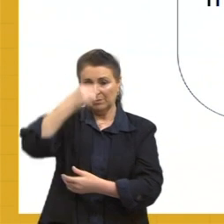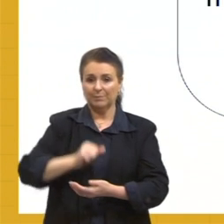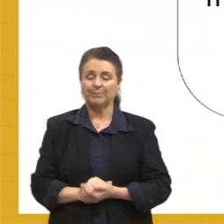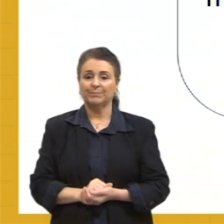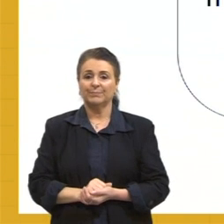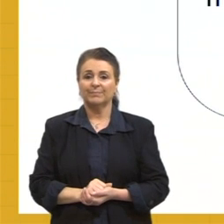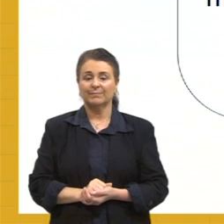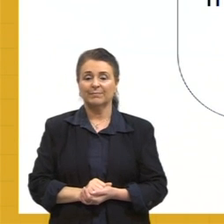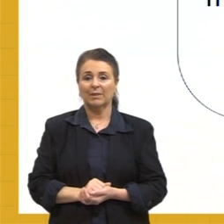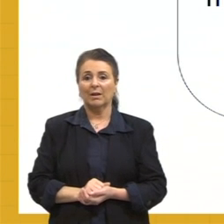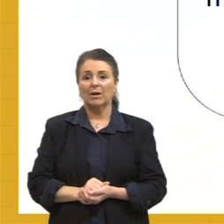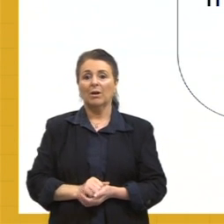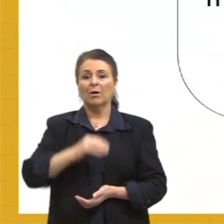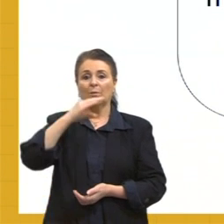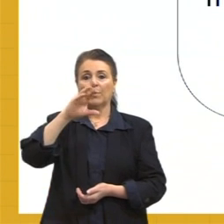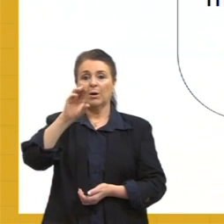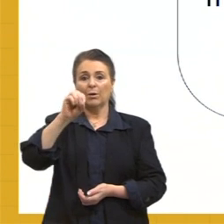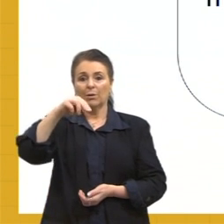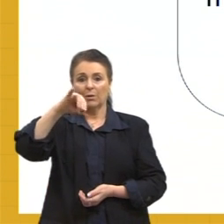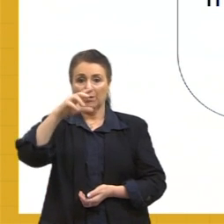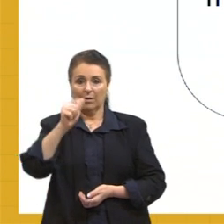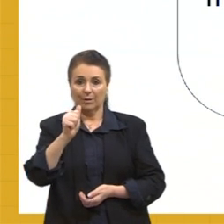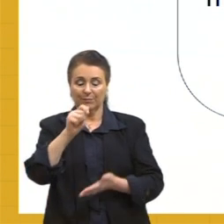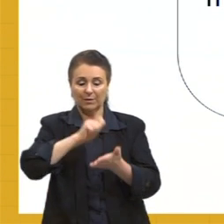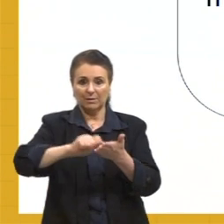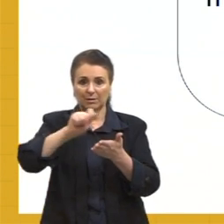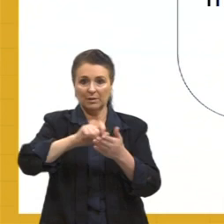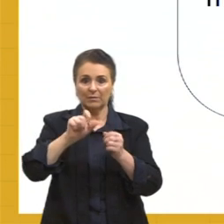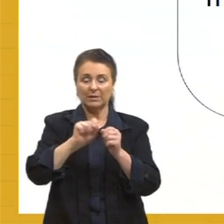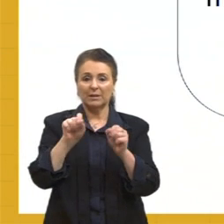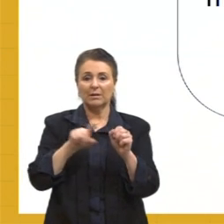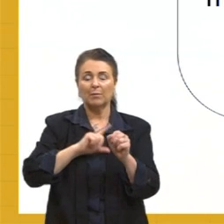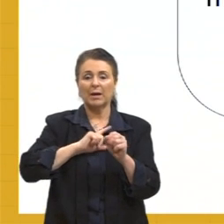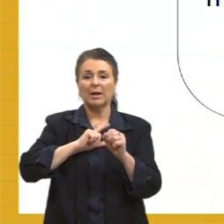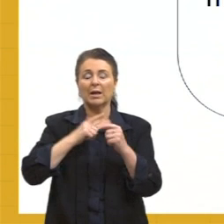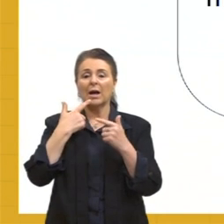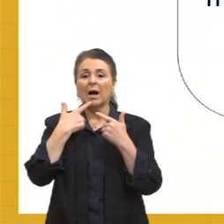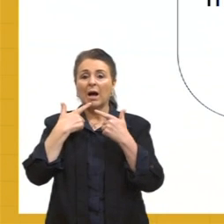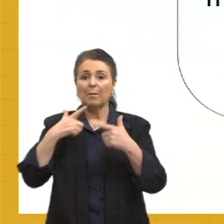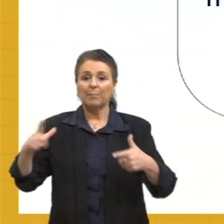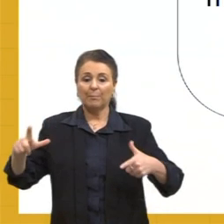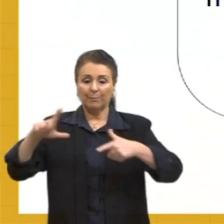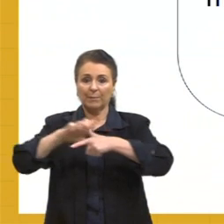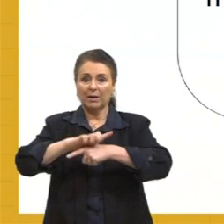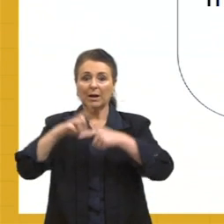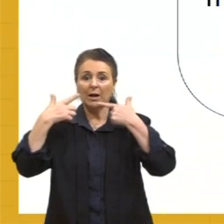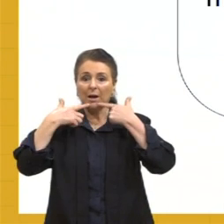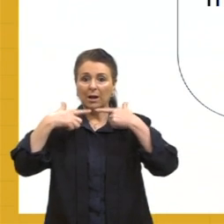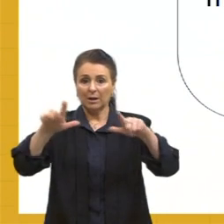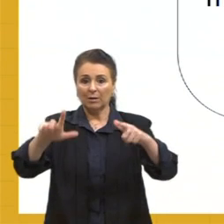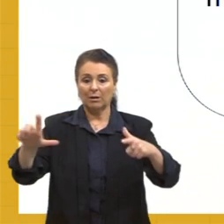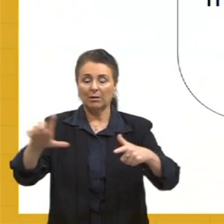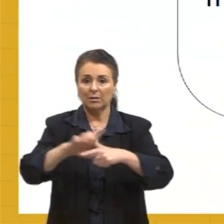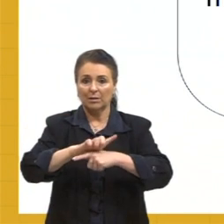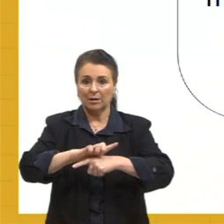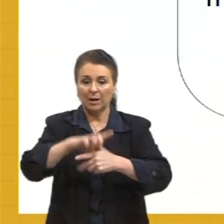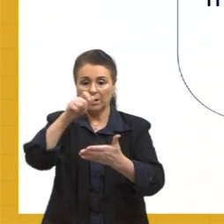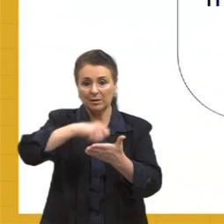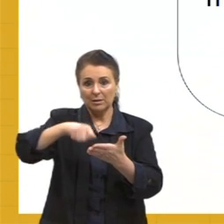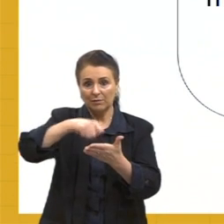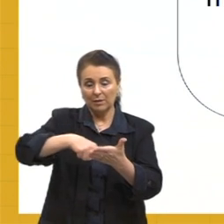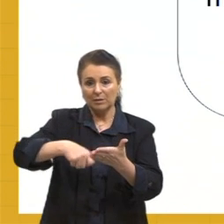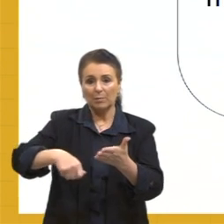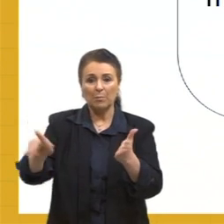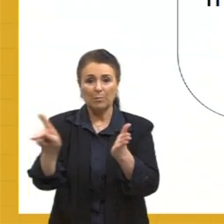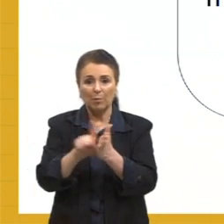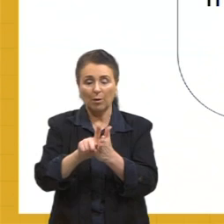Uma crônica que ela escreveu, porque ela também fazia metalinguagem, ou seja, ela escrevia sobre a própria escrita. Então, este texto sobre a